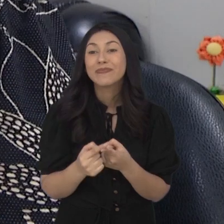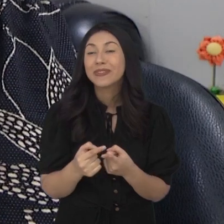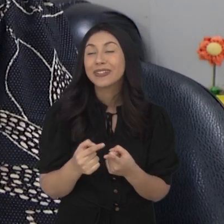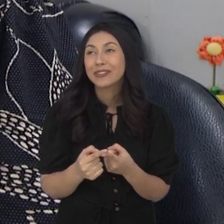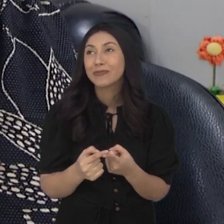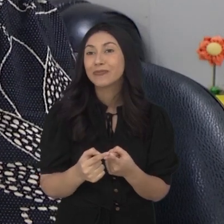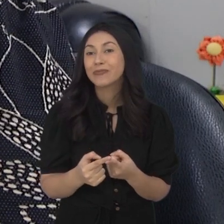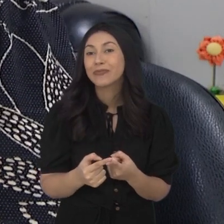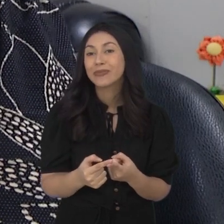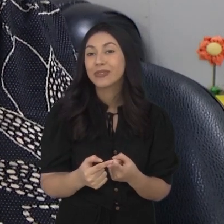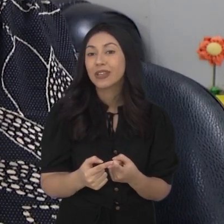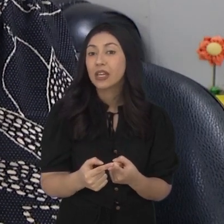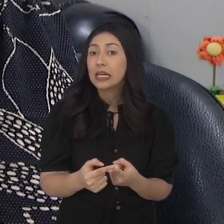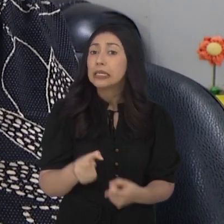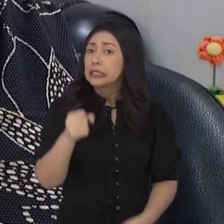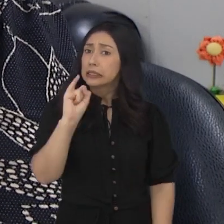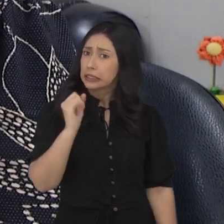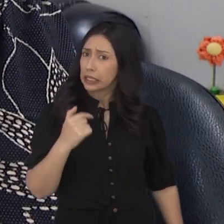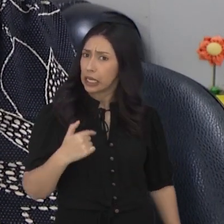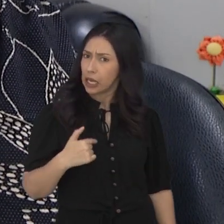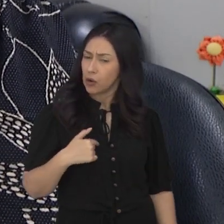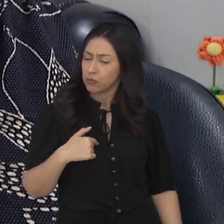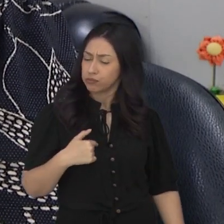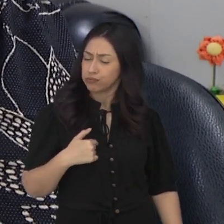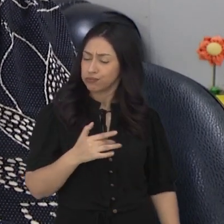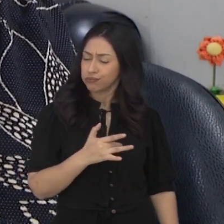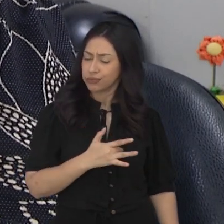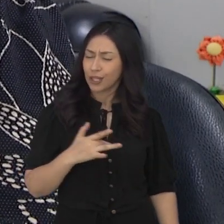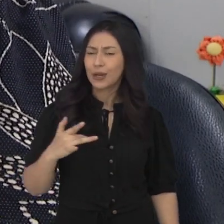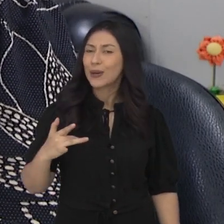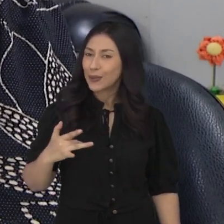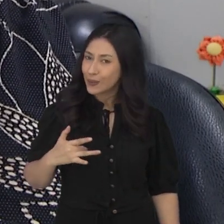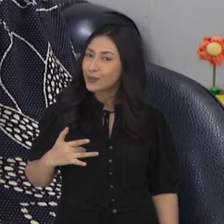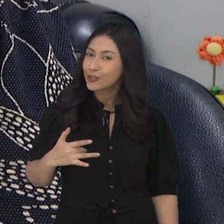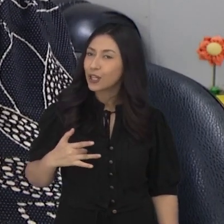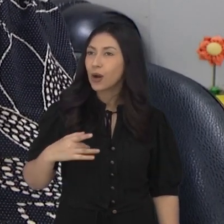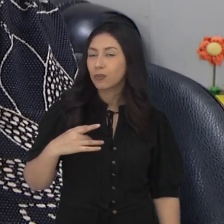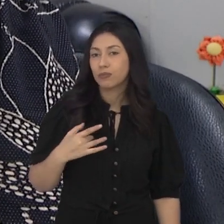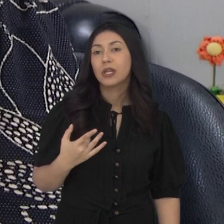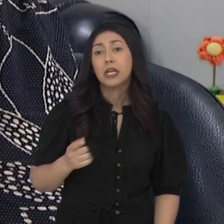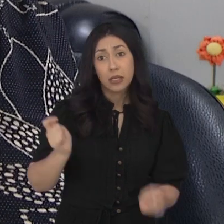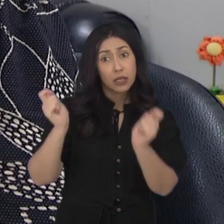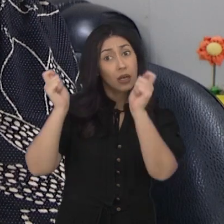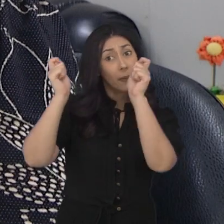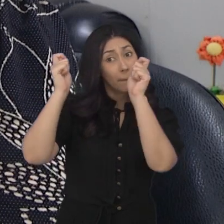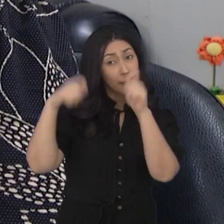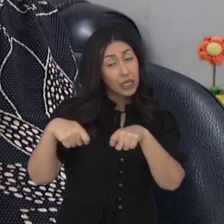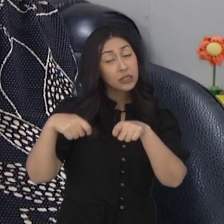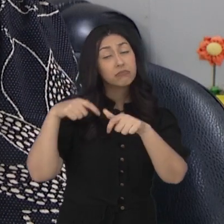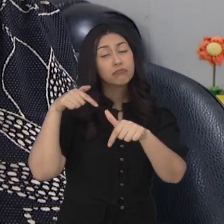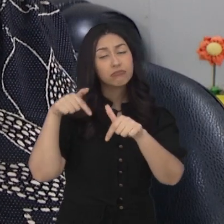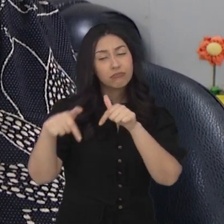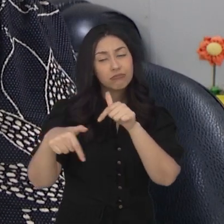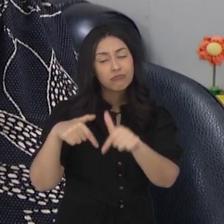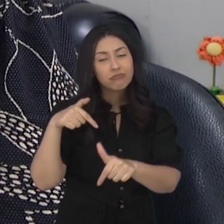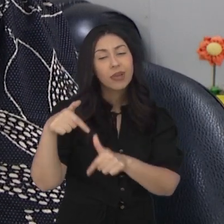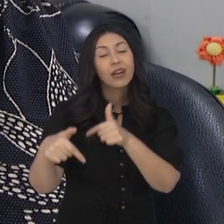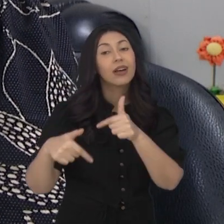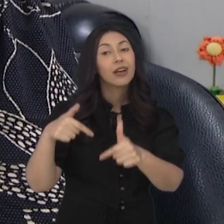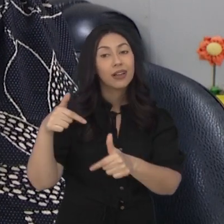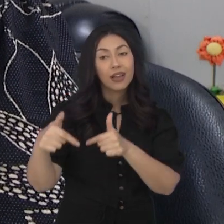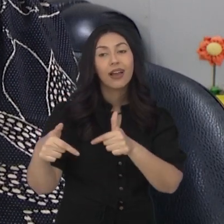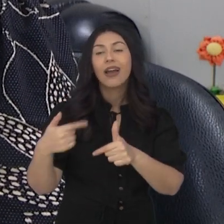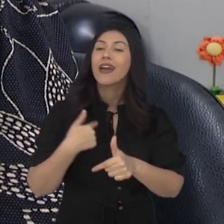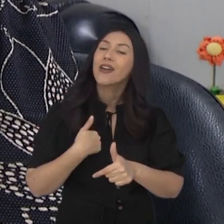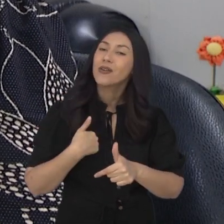Por quê? Eu acredito que, enquanto eu tiver saúde e tenha sabedoria para estar lidando com os